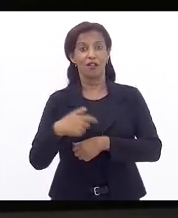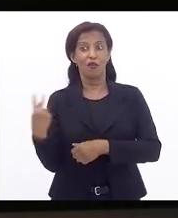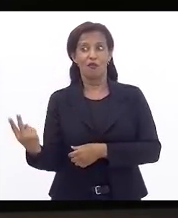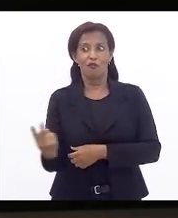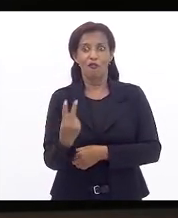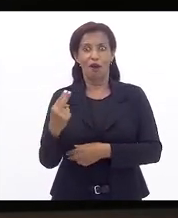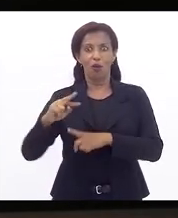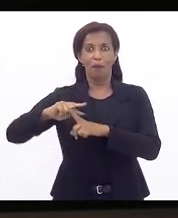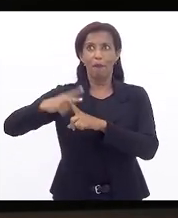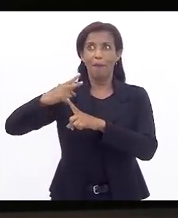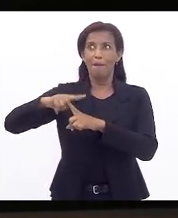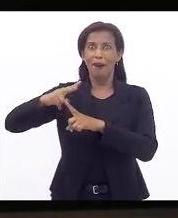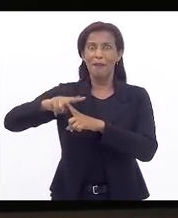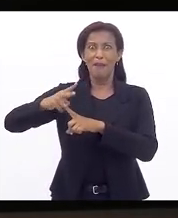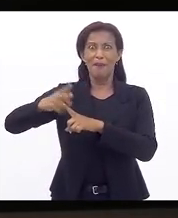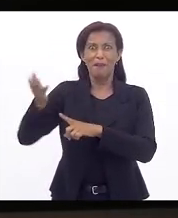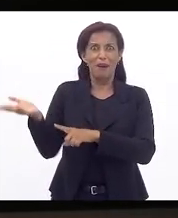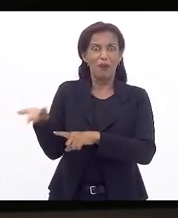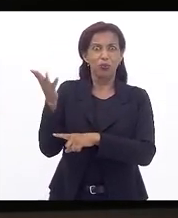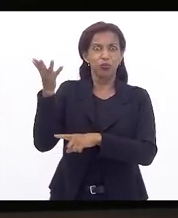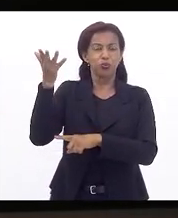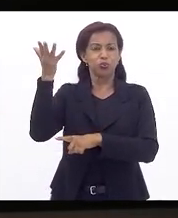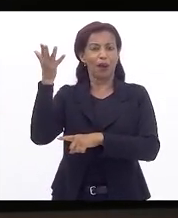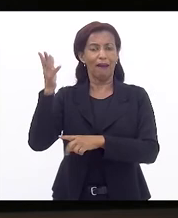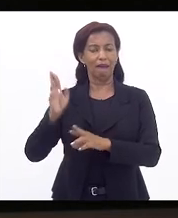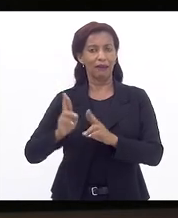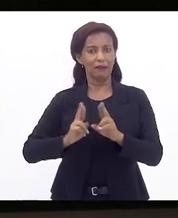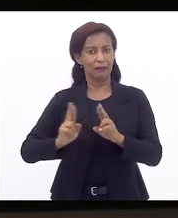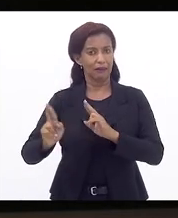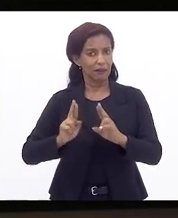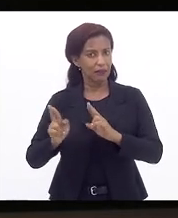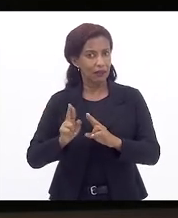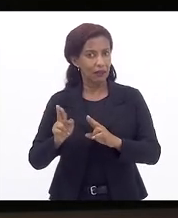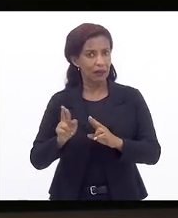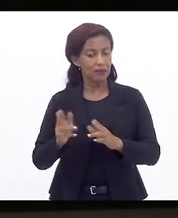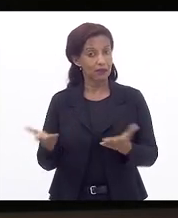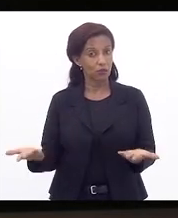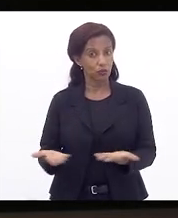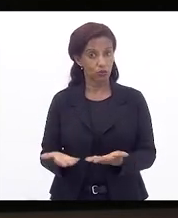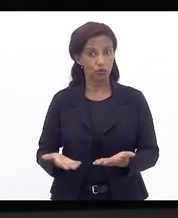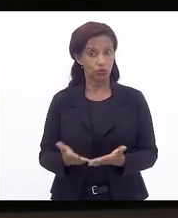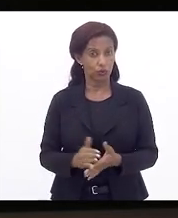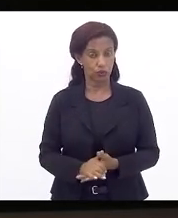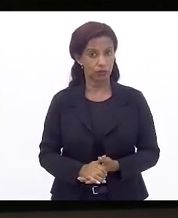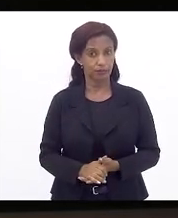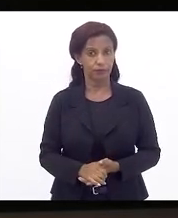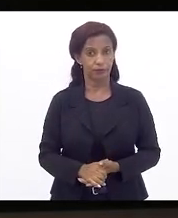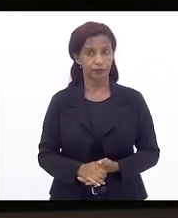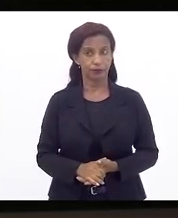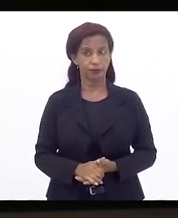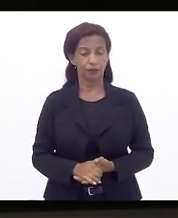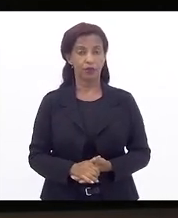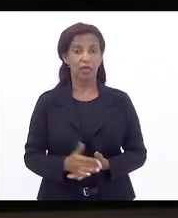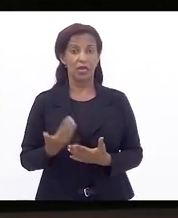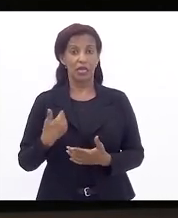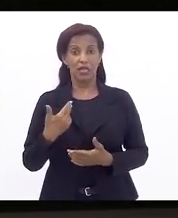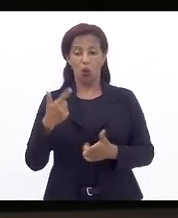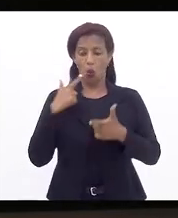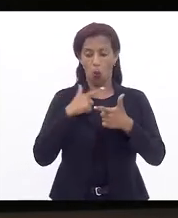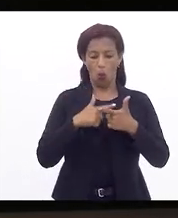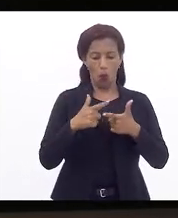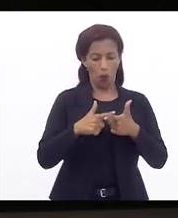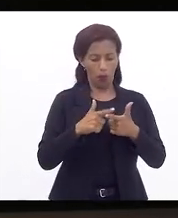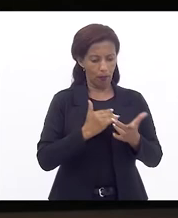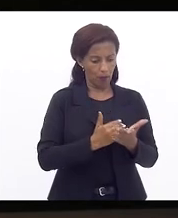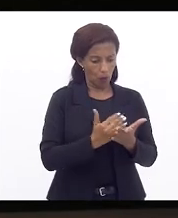absurdamente alto em relação ao valor dela atualmente. quer dizer, empurra-se um problema